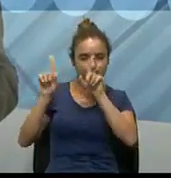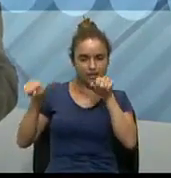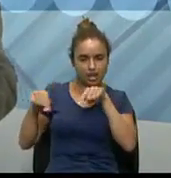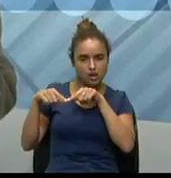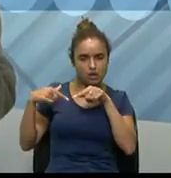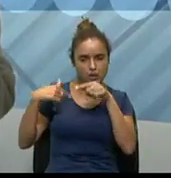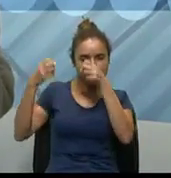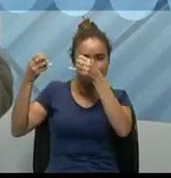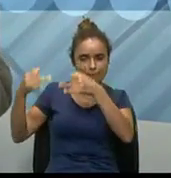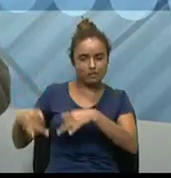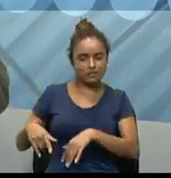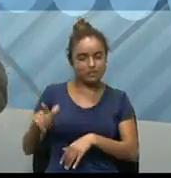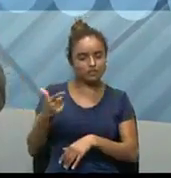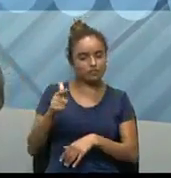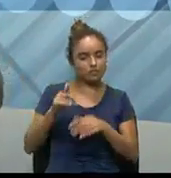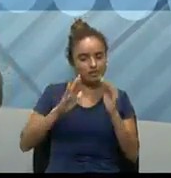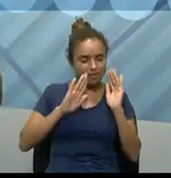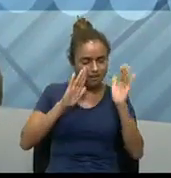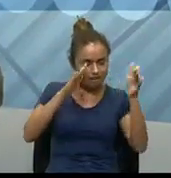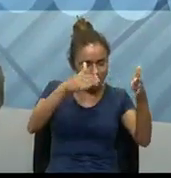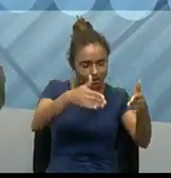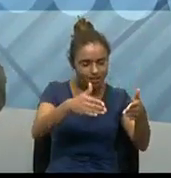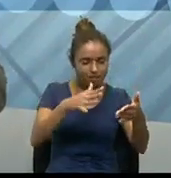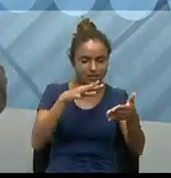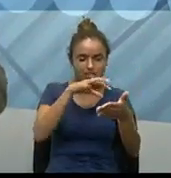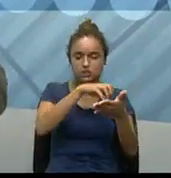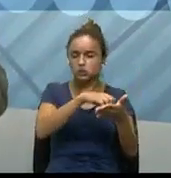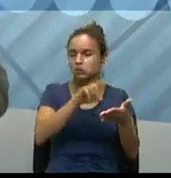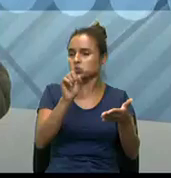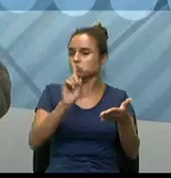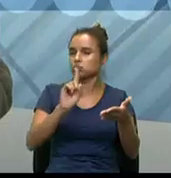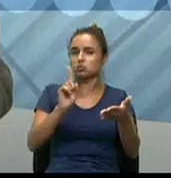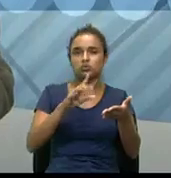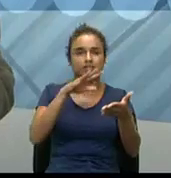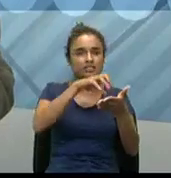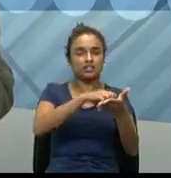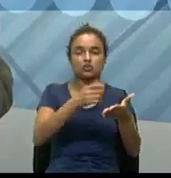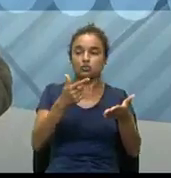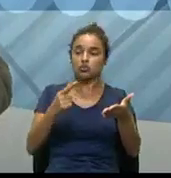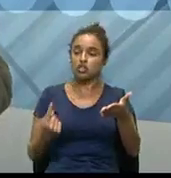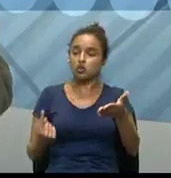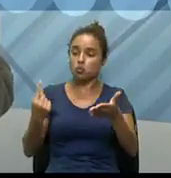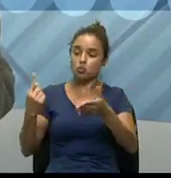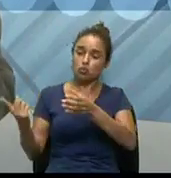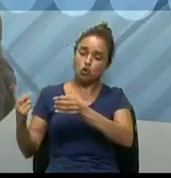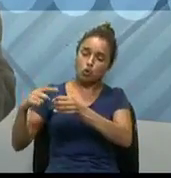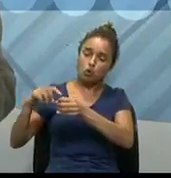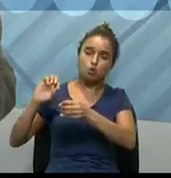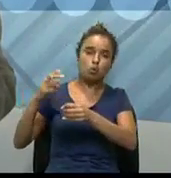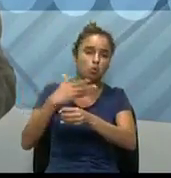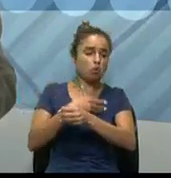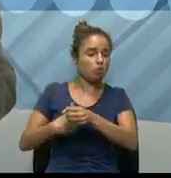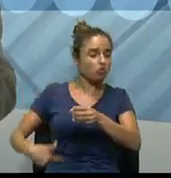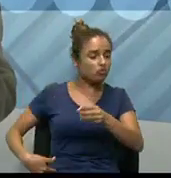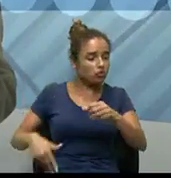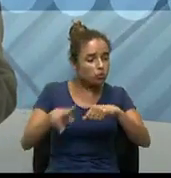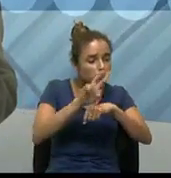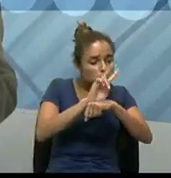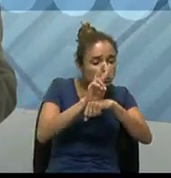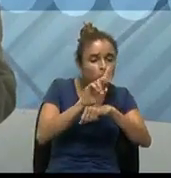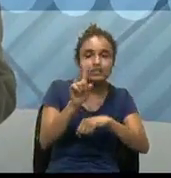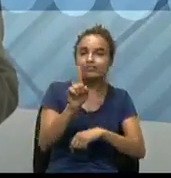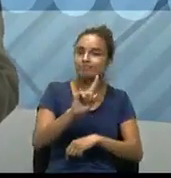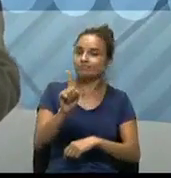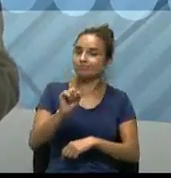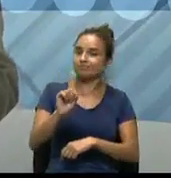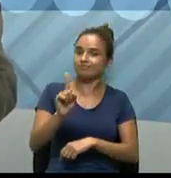descentralizada, ela não é registrada. Quando a gente fala das desvantagens da criptomoeda,